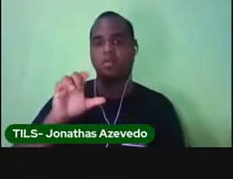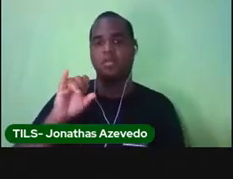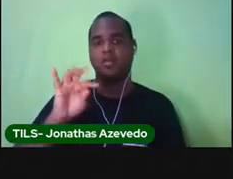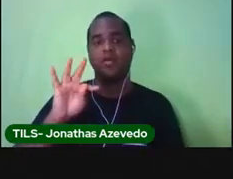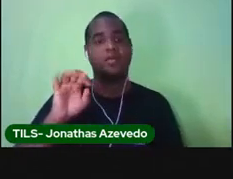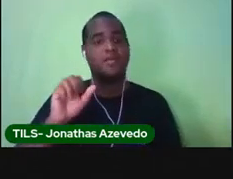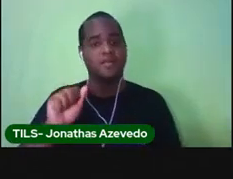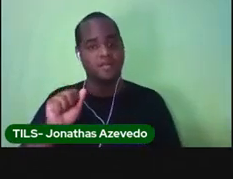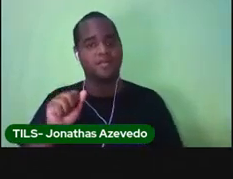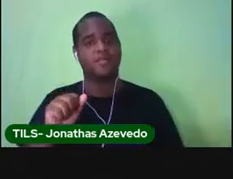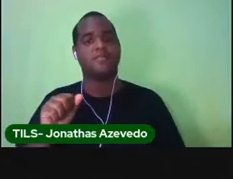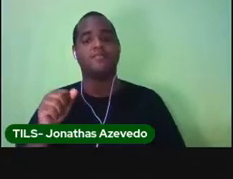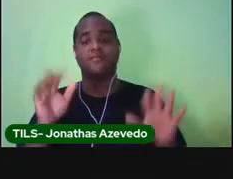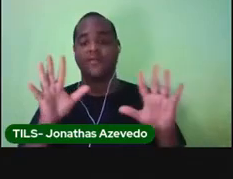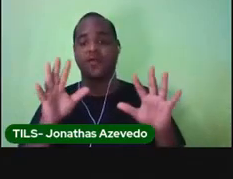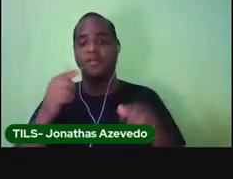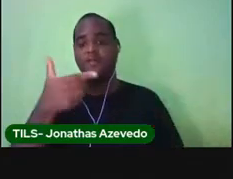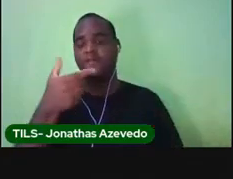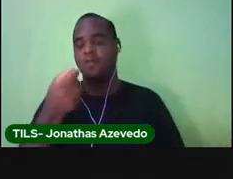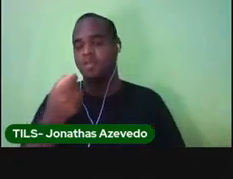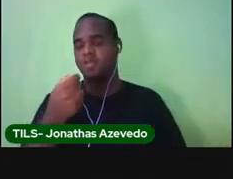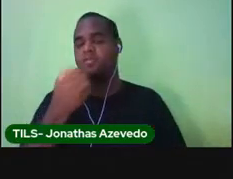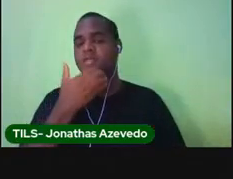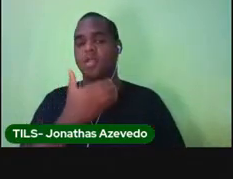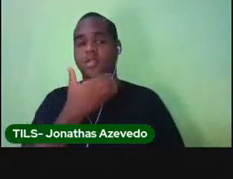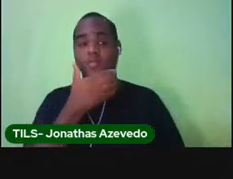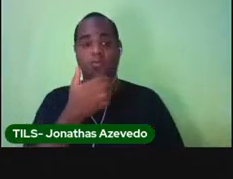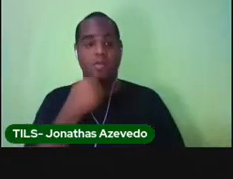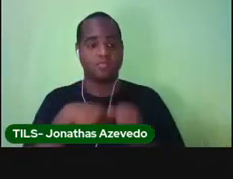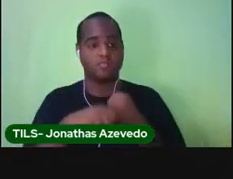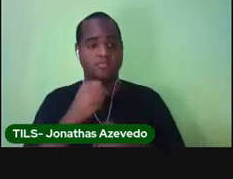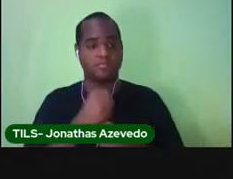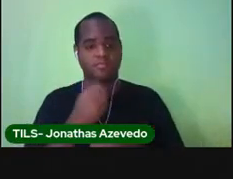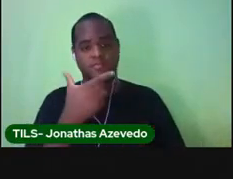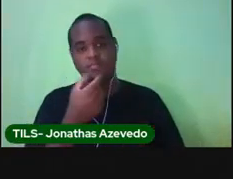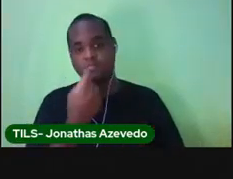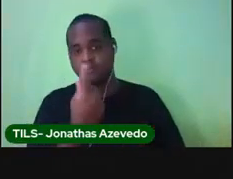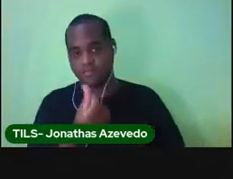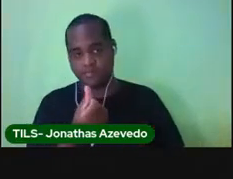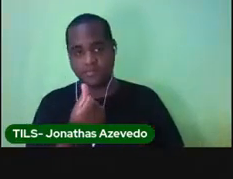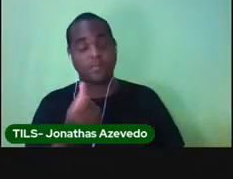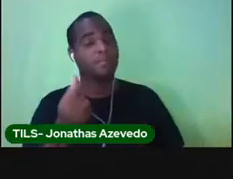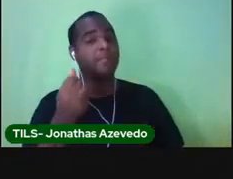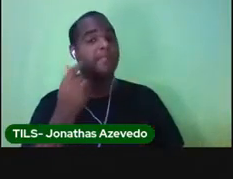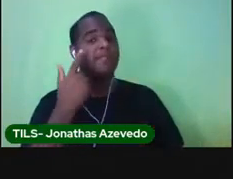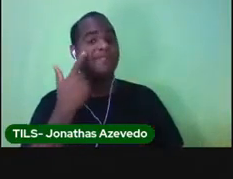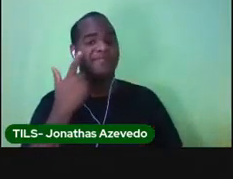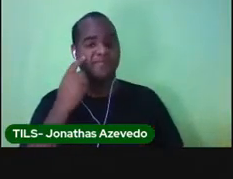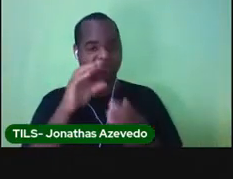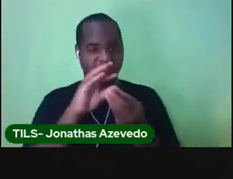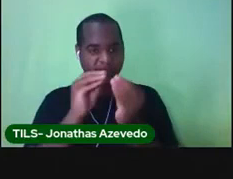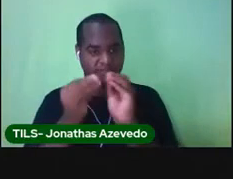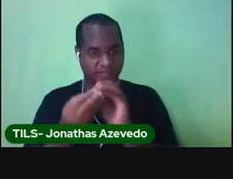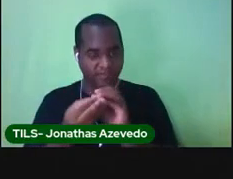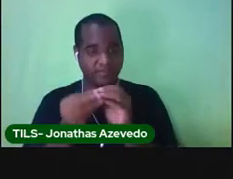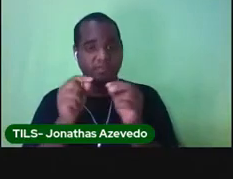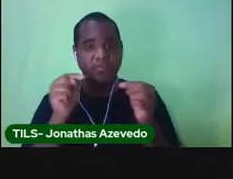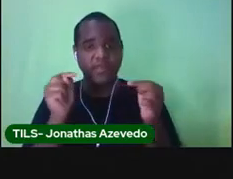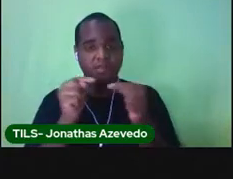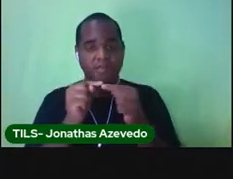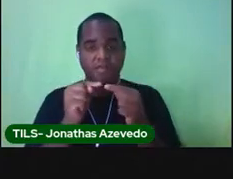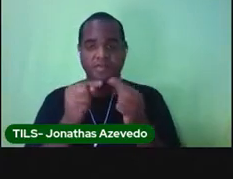20 de dezembro de 2016. Nesse bilhete, Talita está